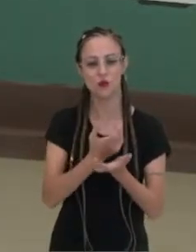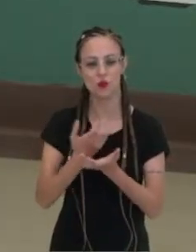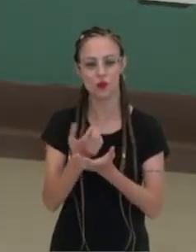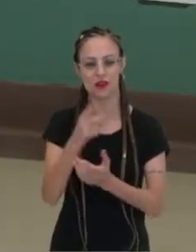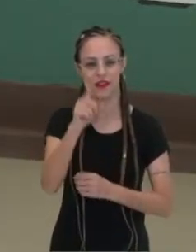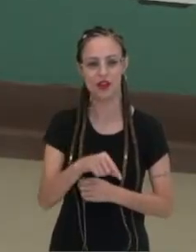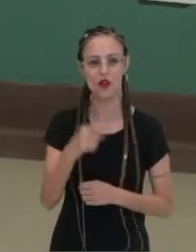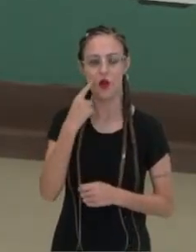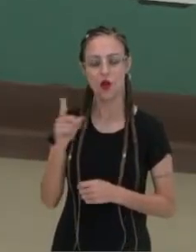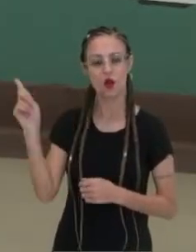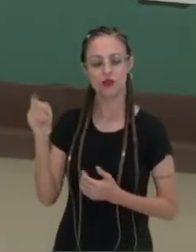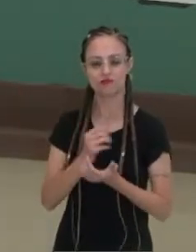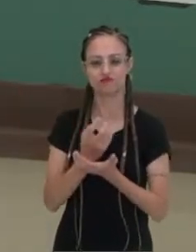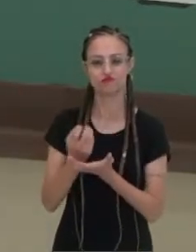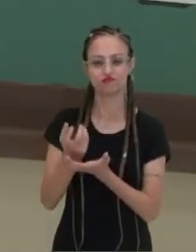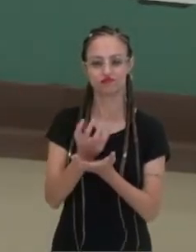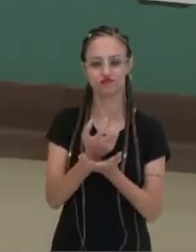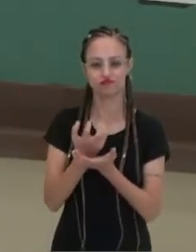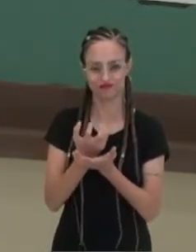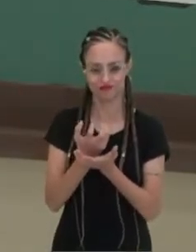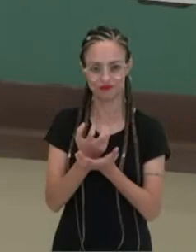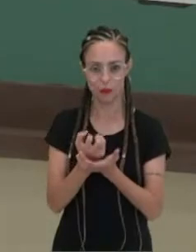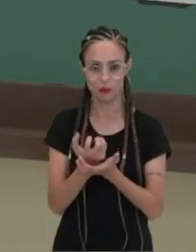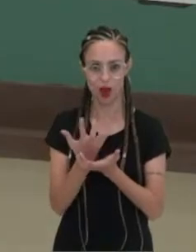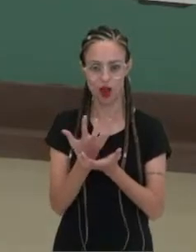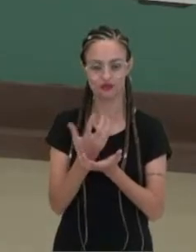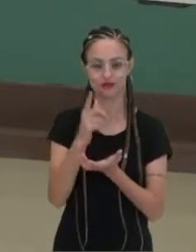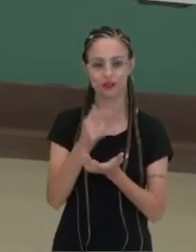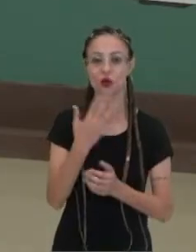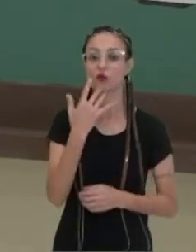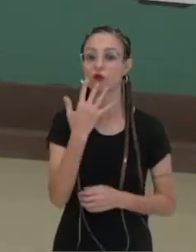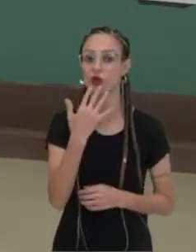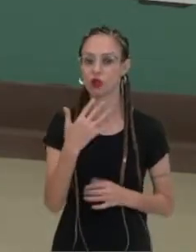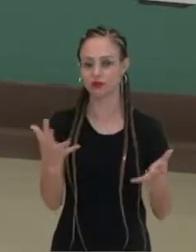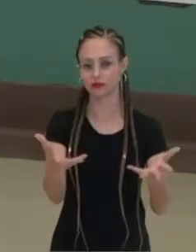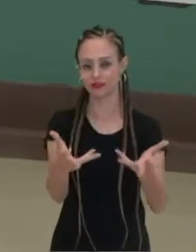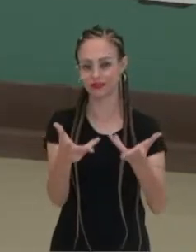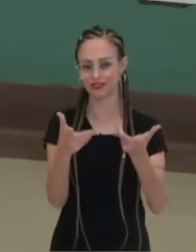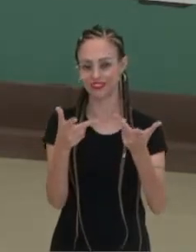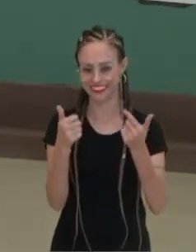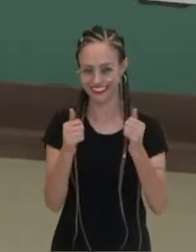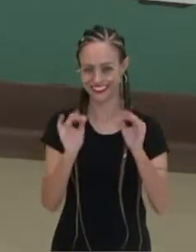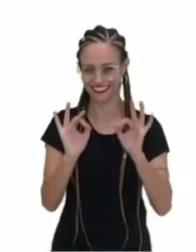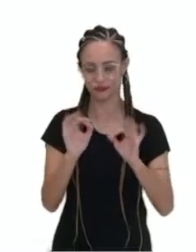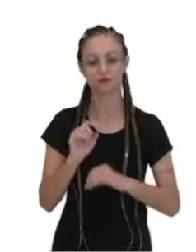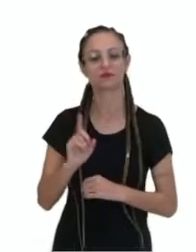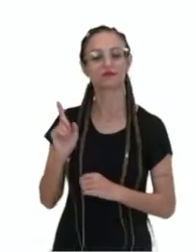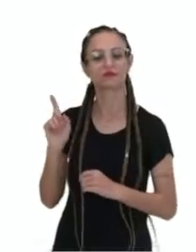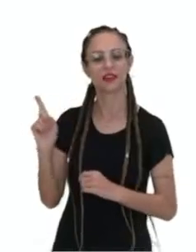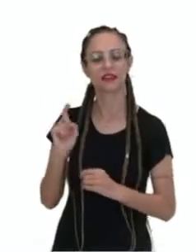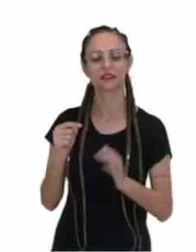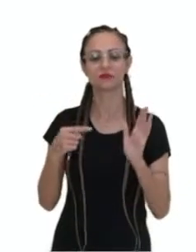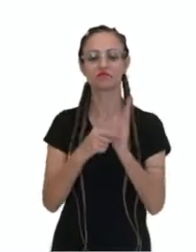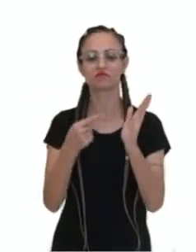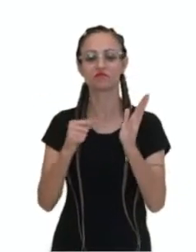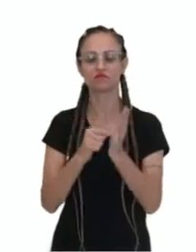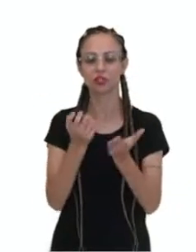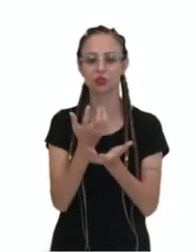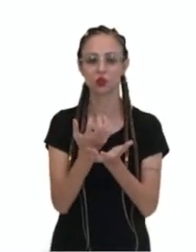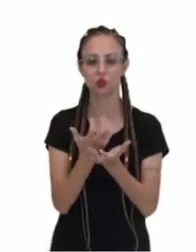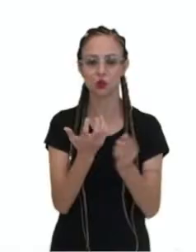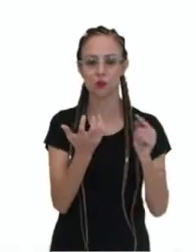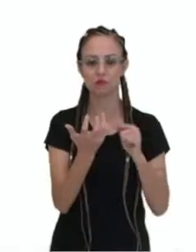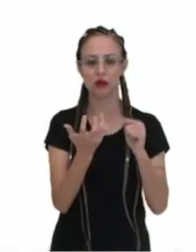com essas projeções aqui pontiagudas, com essa coloração maravilhosa, né? Esses espinhos que